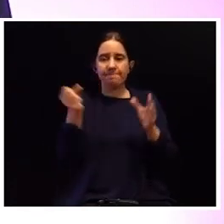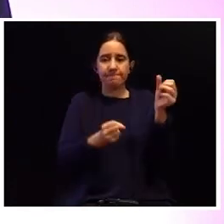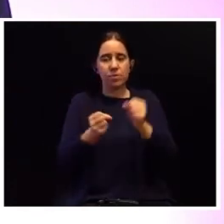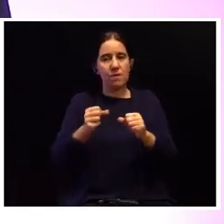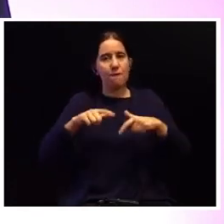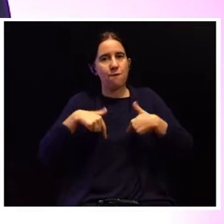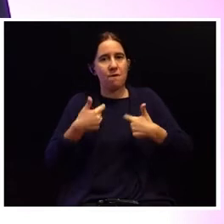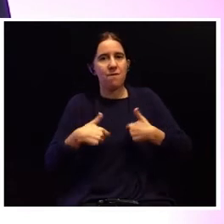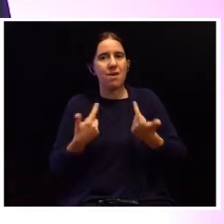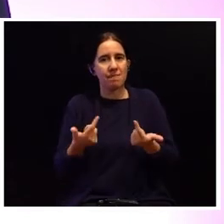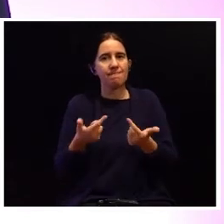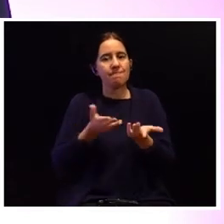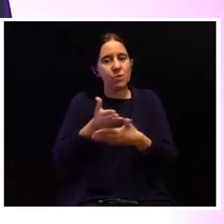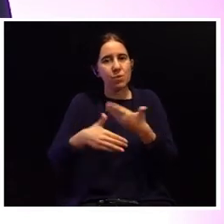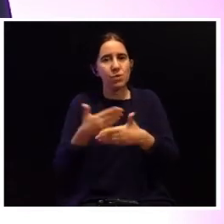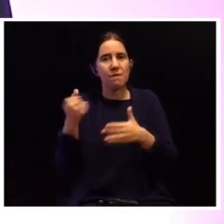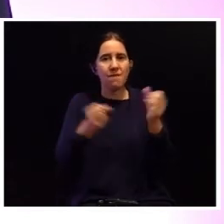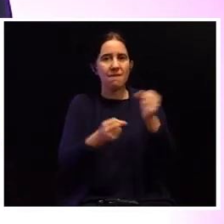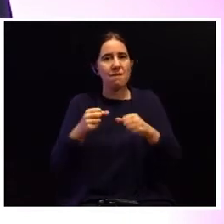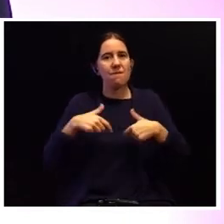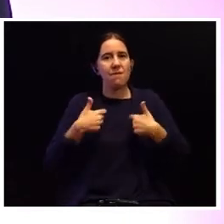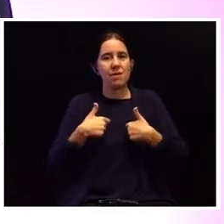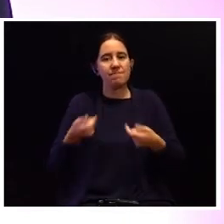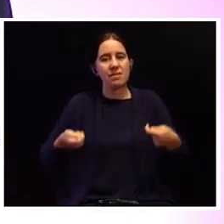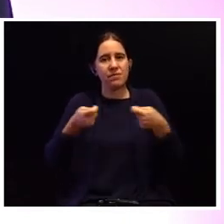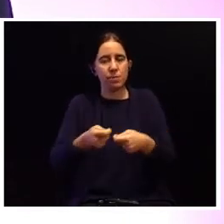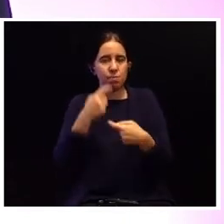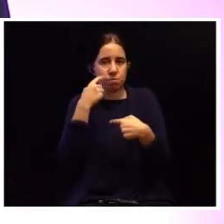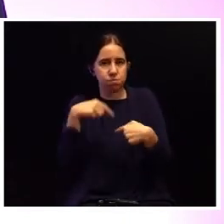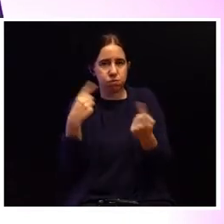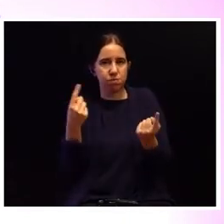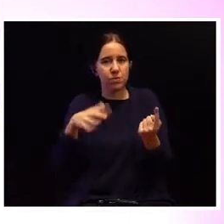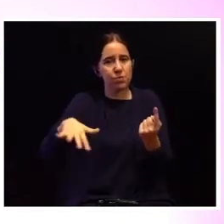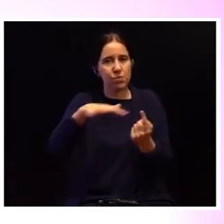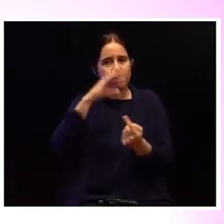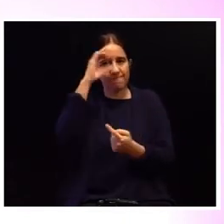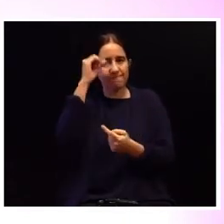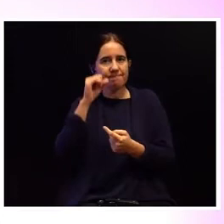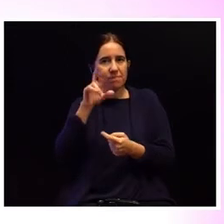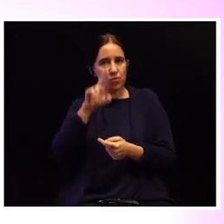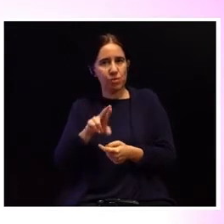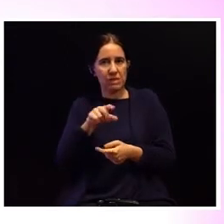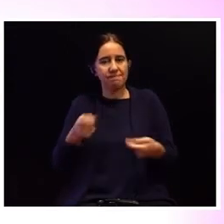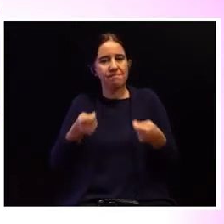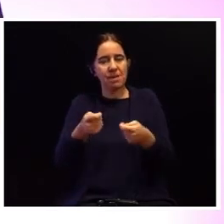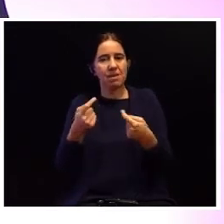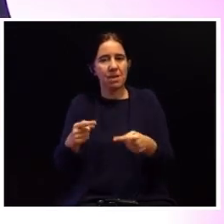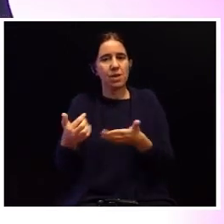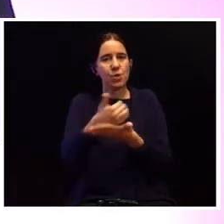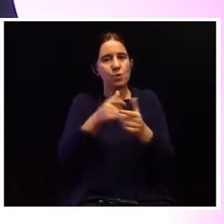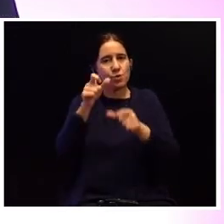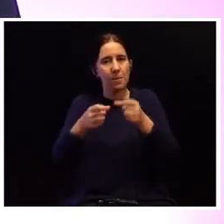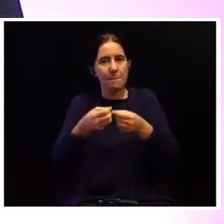e a continuidade da mobilização de investimento público neste domínio, para termos mais recursos,